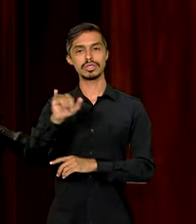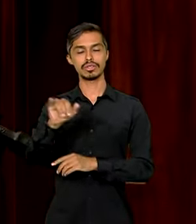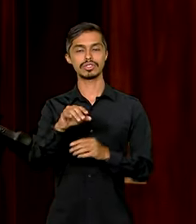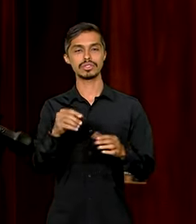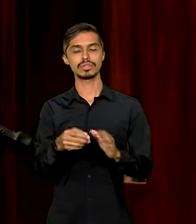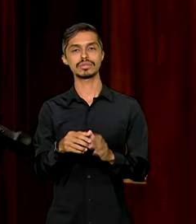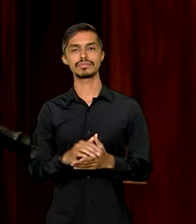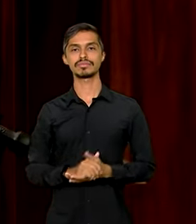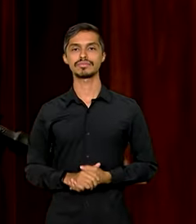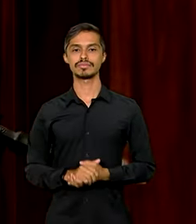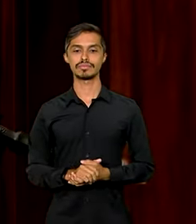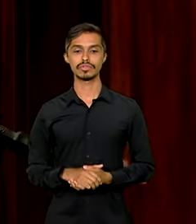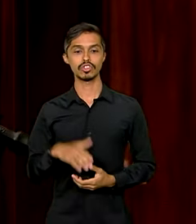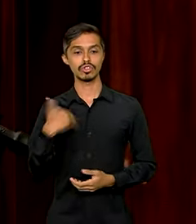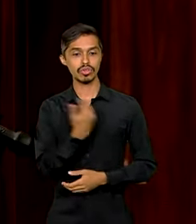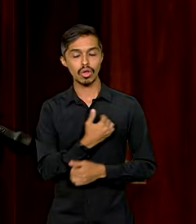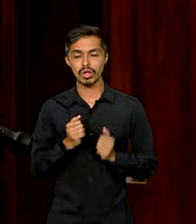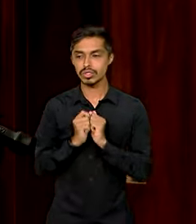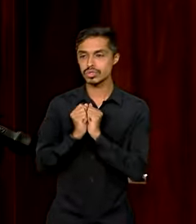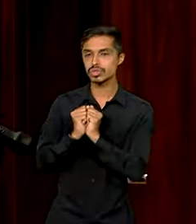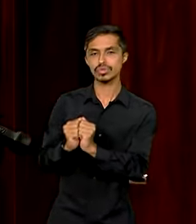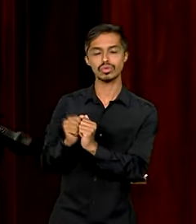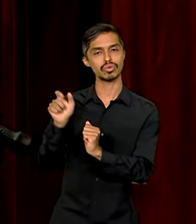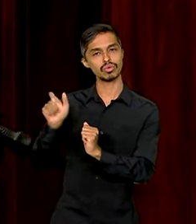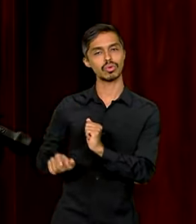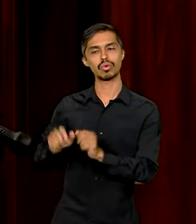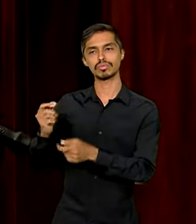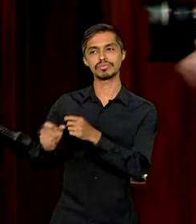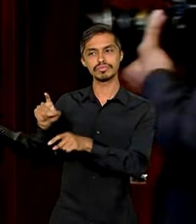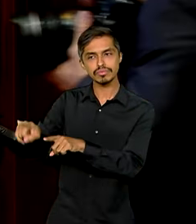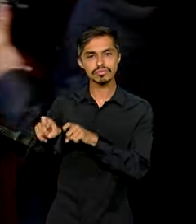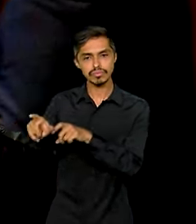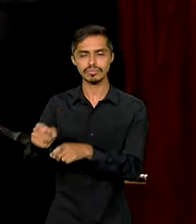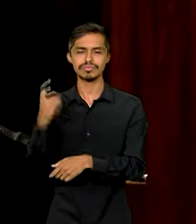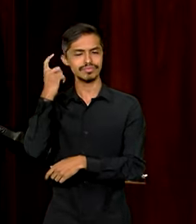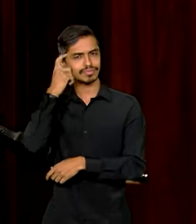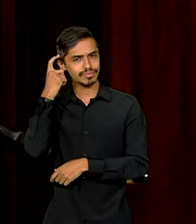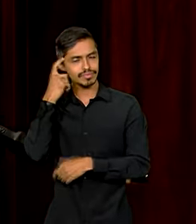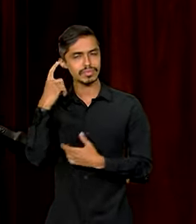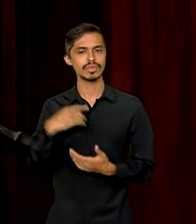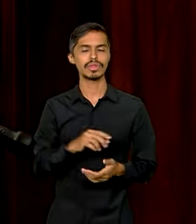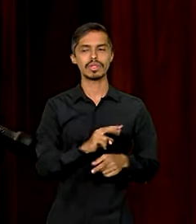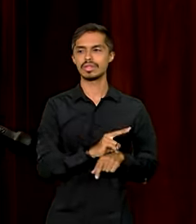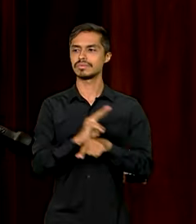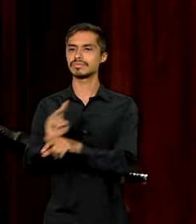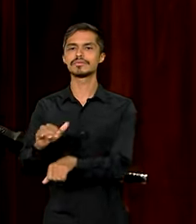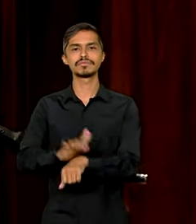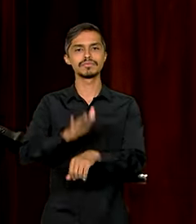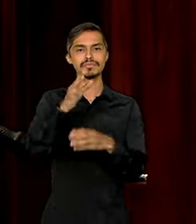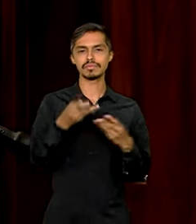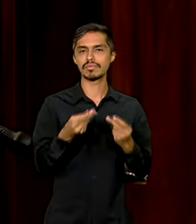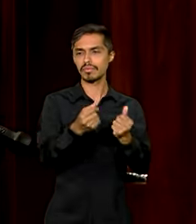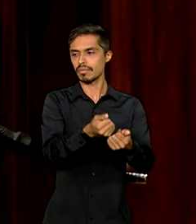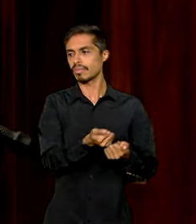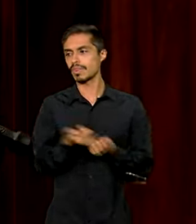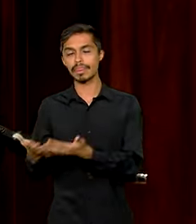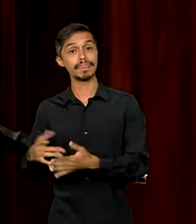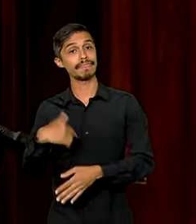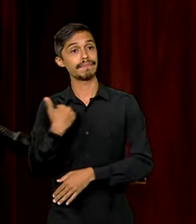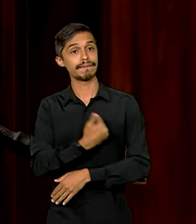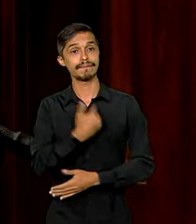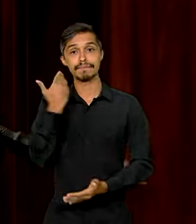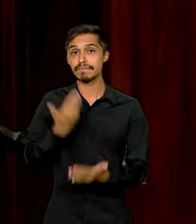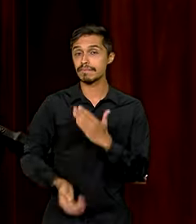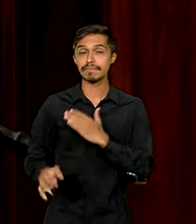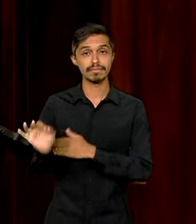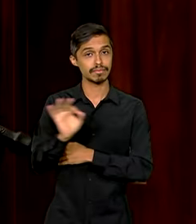Nós estamos ao lado dos produtores, estamos pensando mais linhas de crédito, mais oportunidades para que nós não deixamos